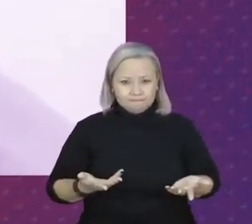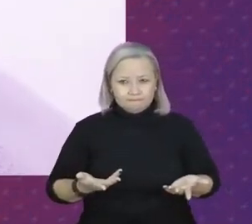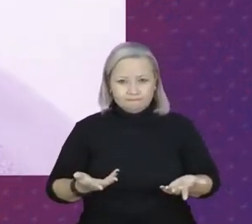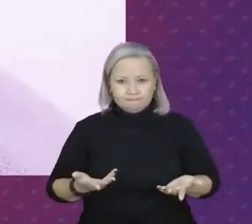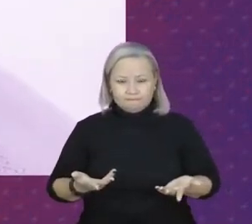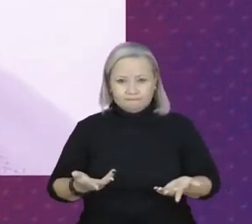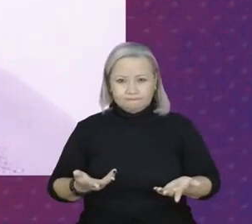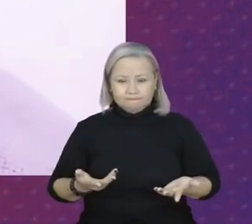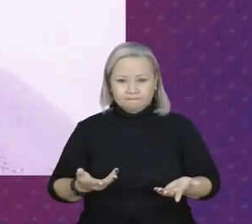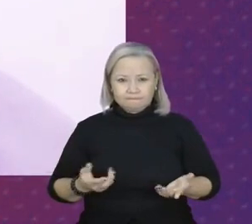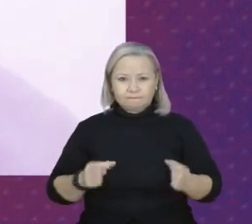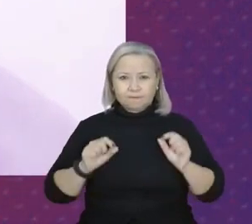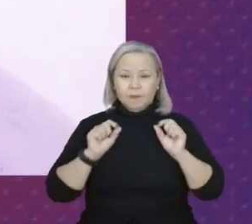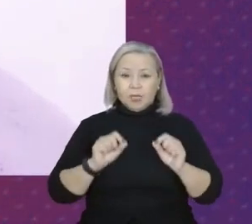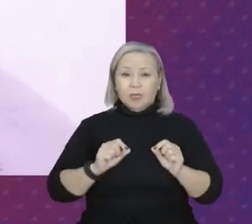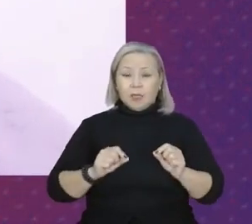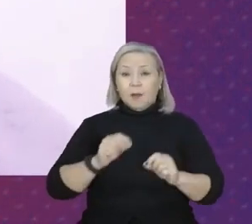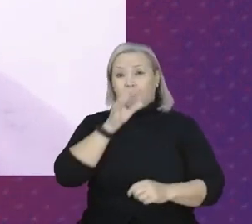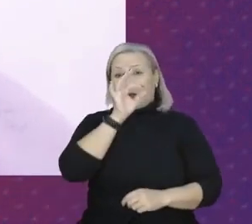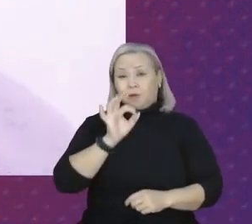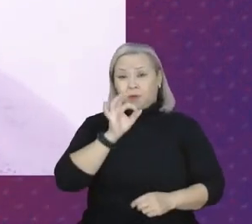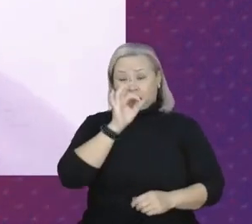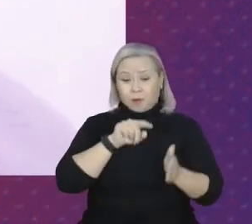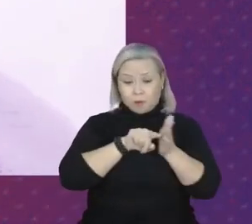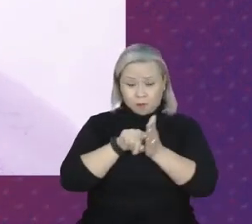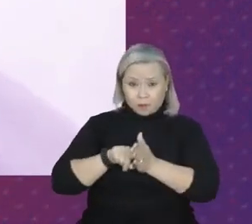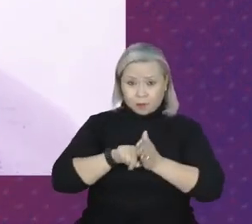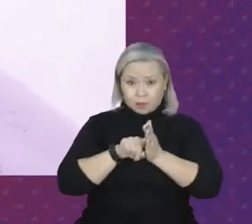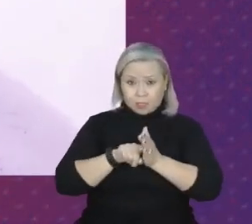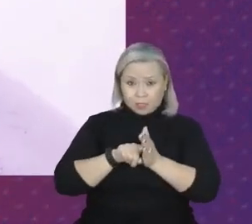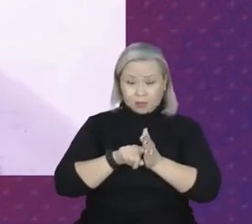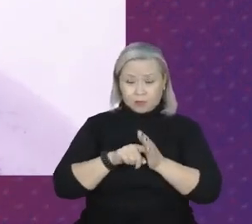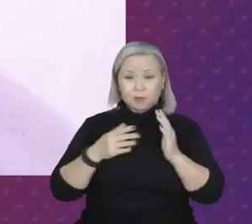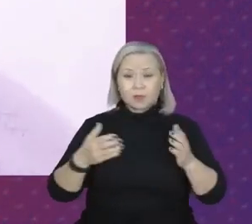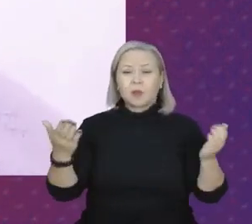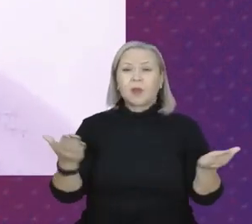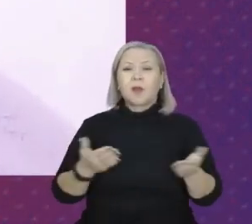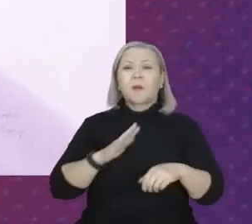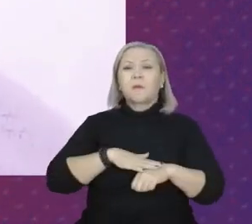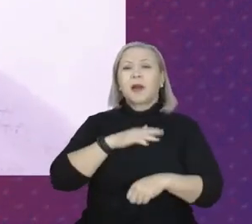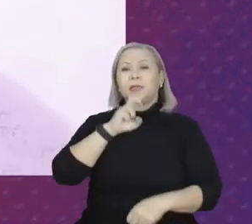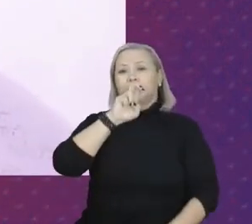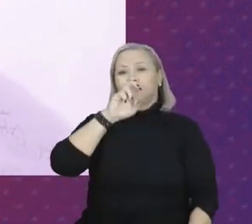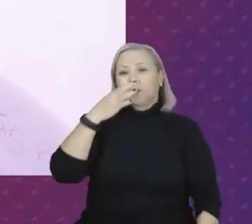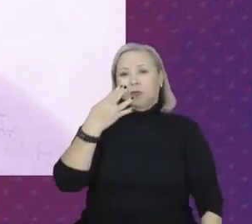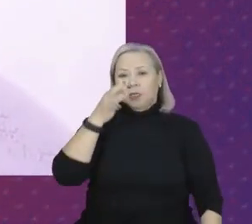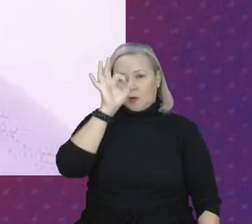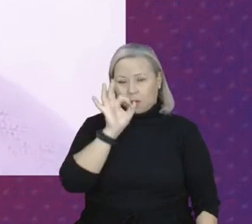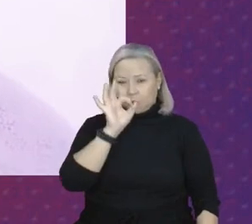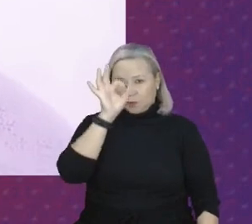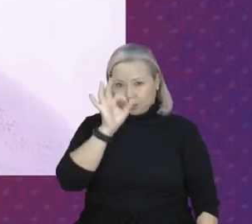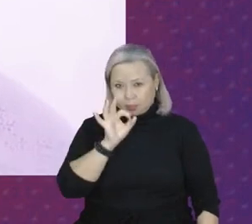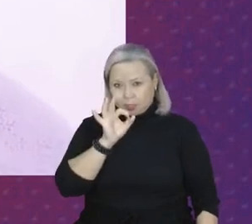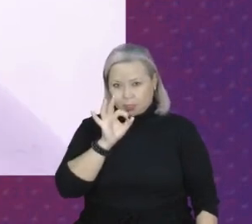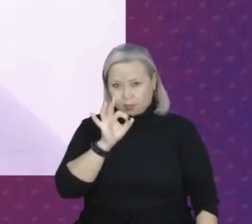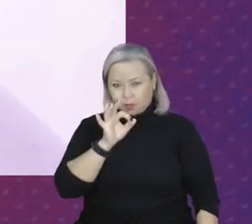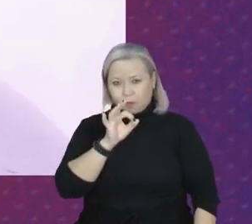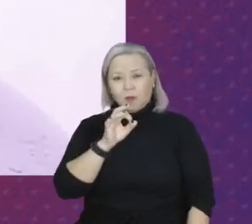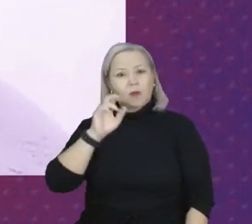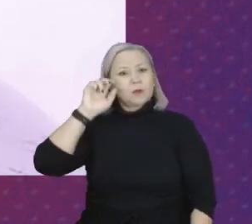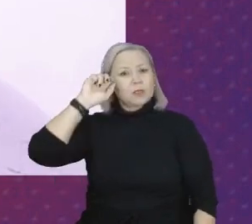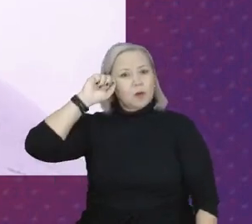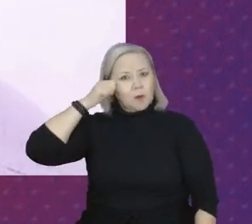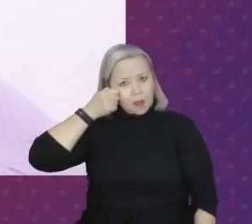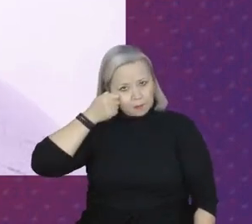pelo quantitativo, pelo censo, hoje, mais de 54% afrodescendente.